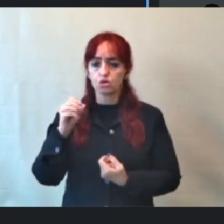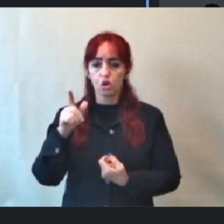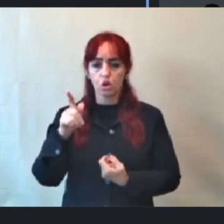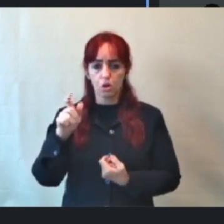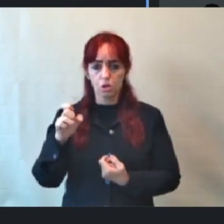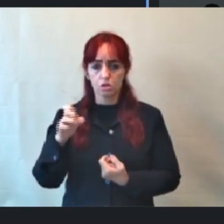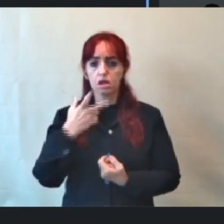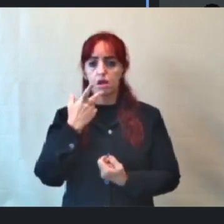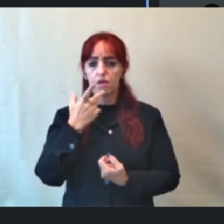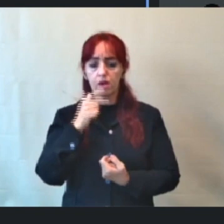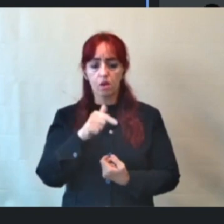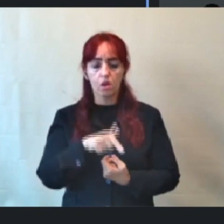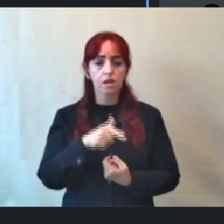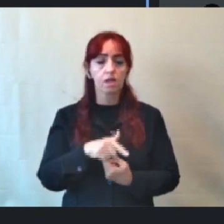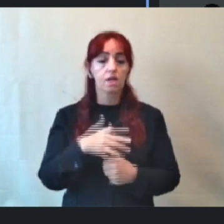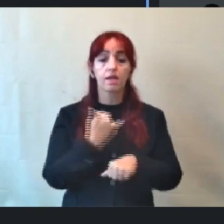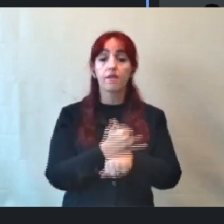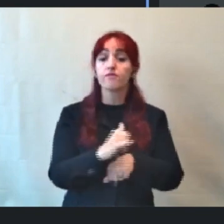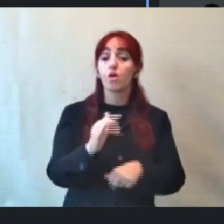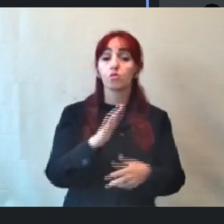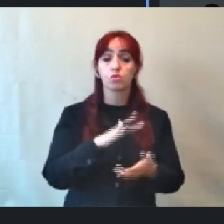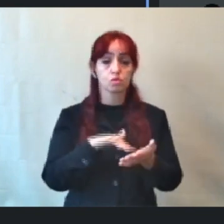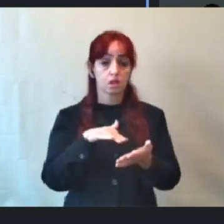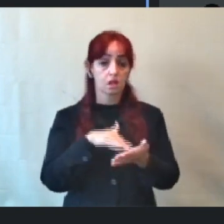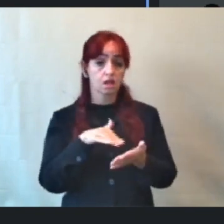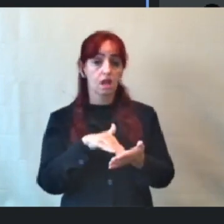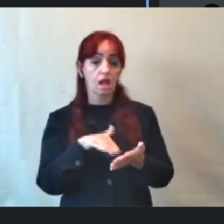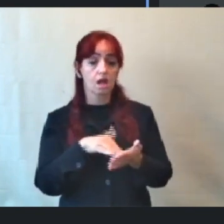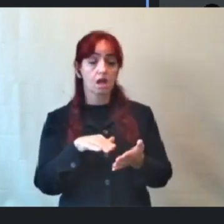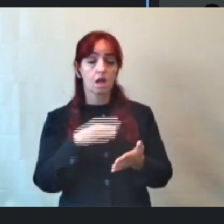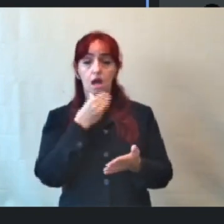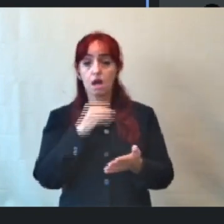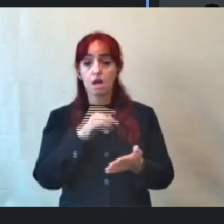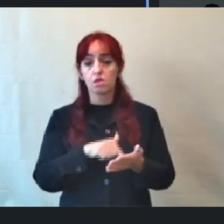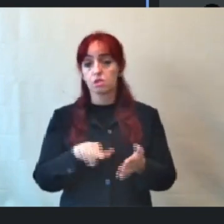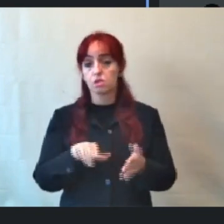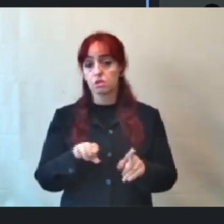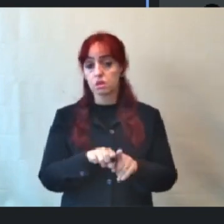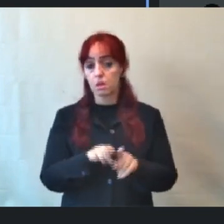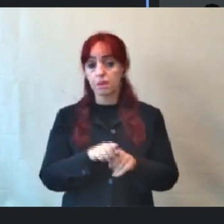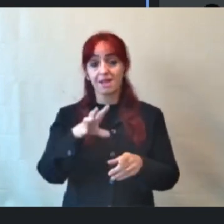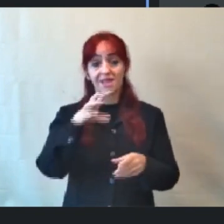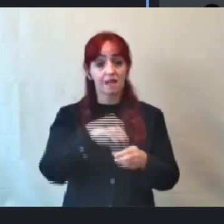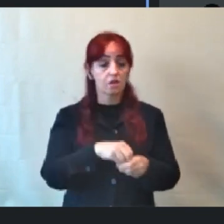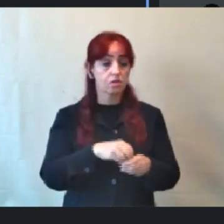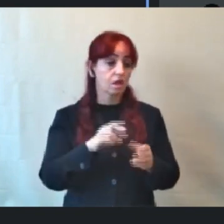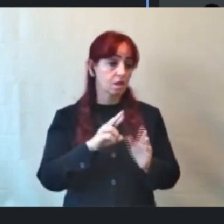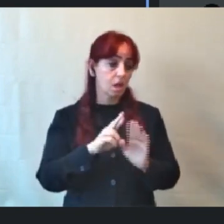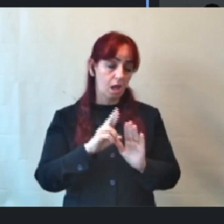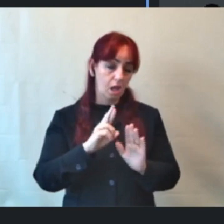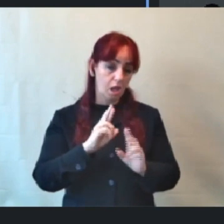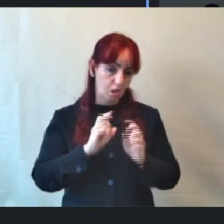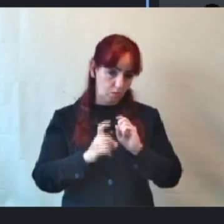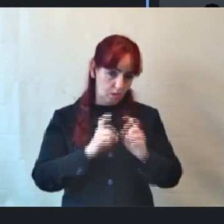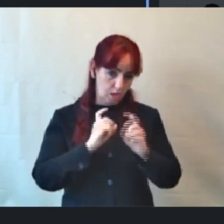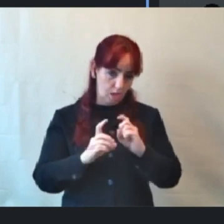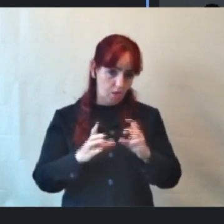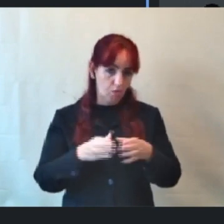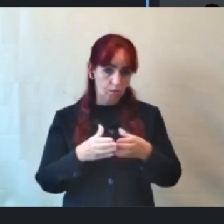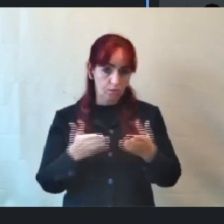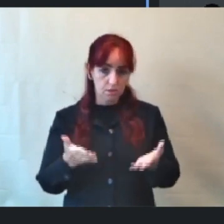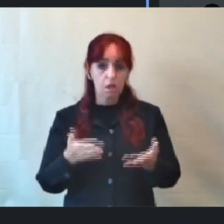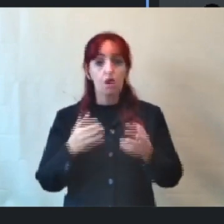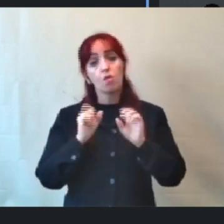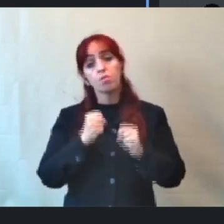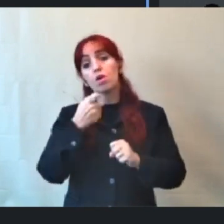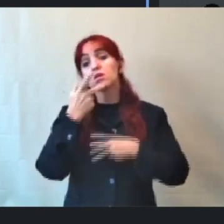secretários dentro das reuniões, de comissões e tudo, eu posso dizer o